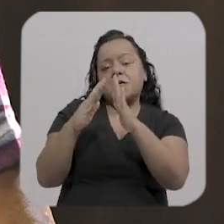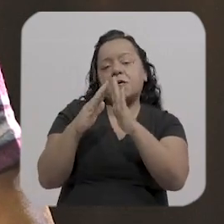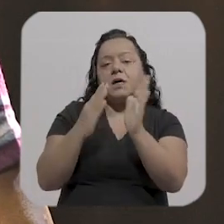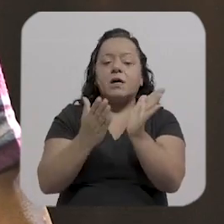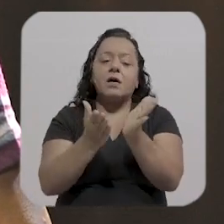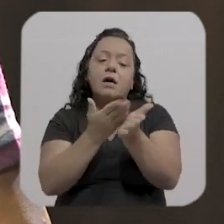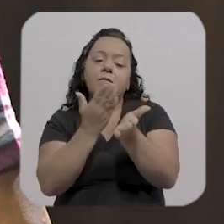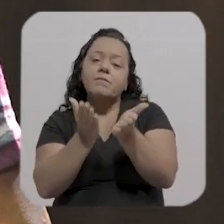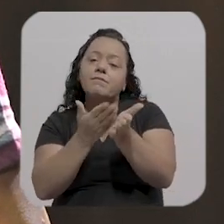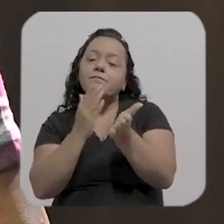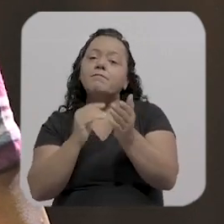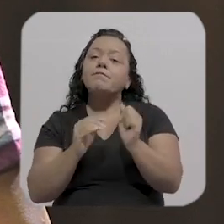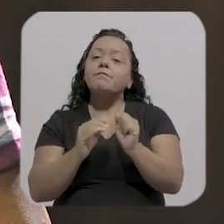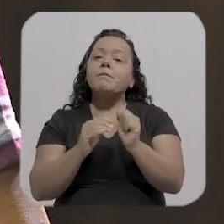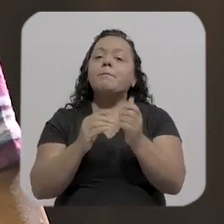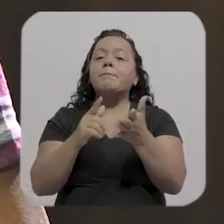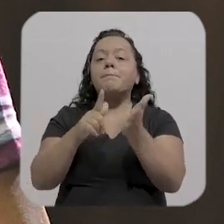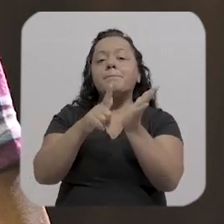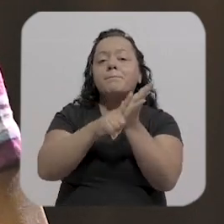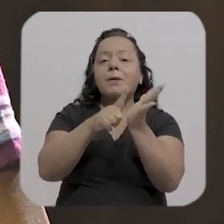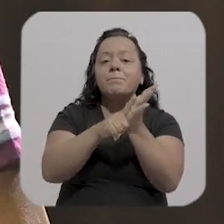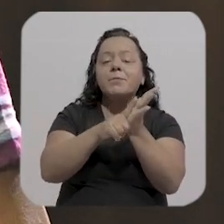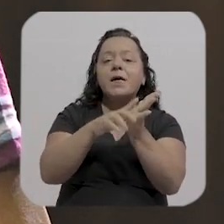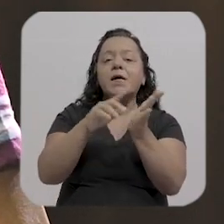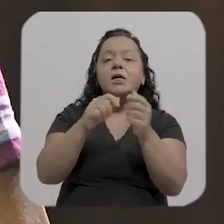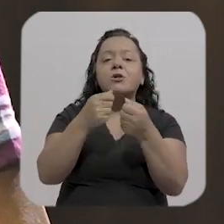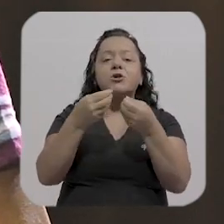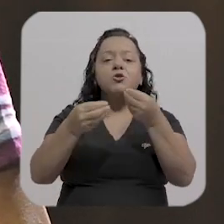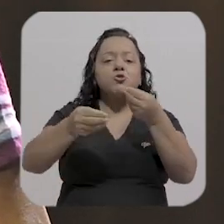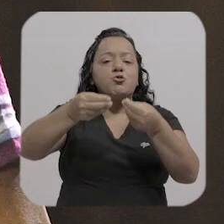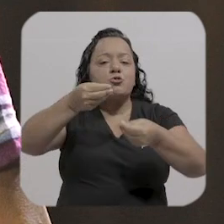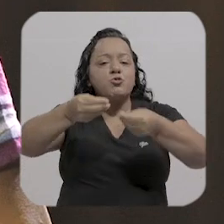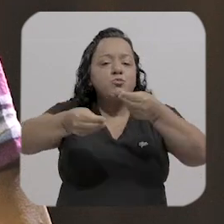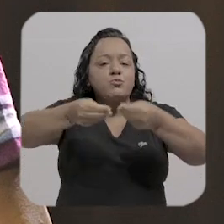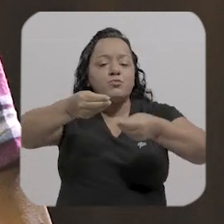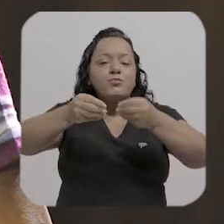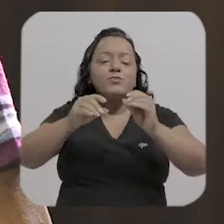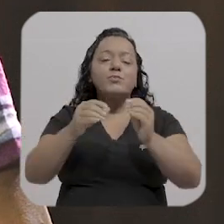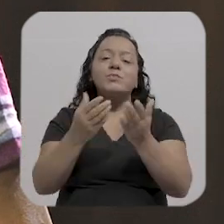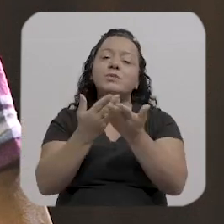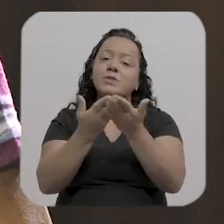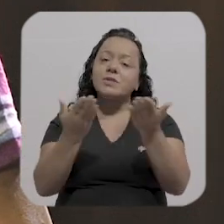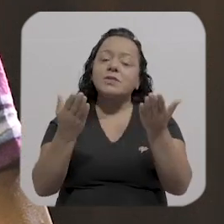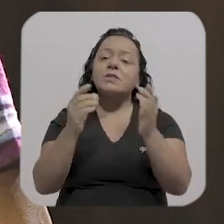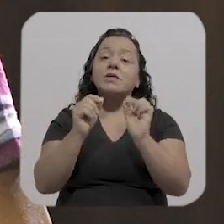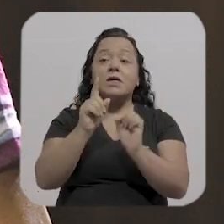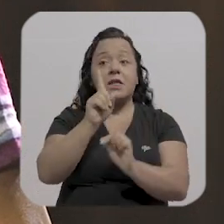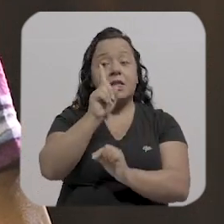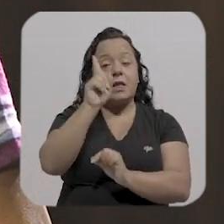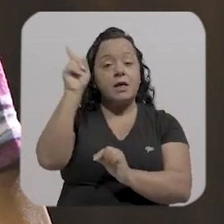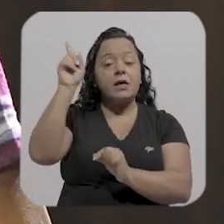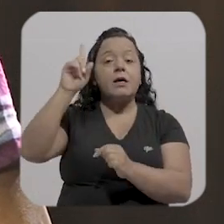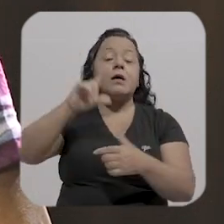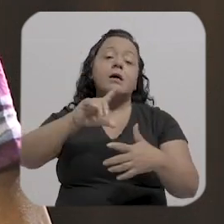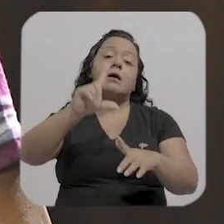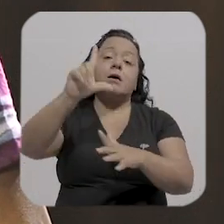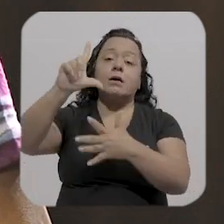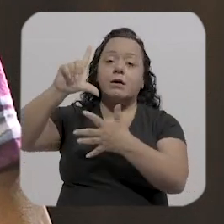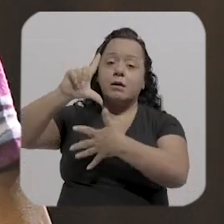que que é um movimento que tem na América Latina mas enfim vou ler aqui esse tem uma voz